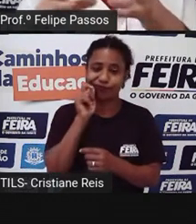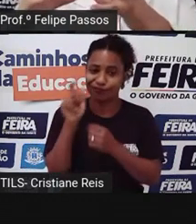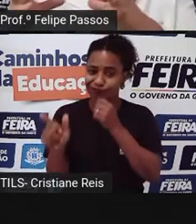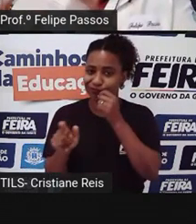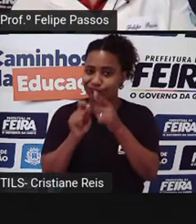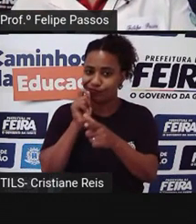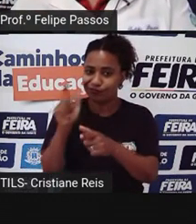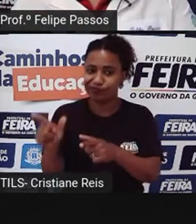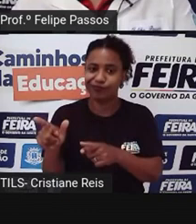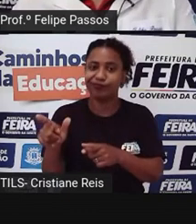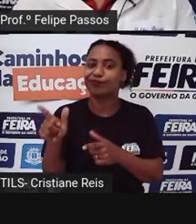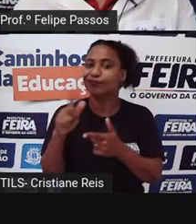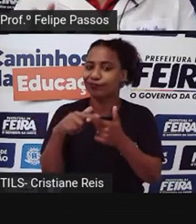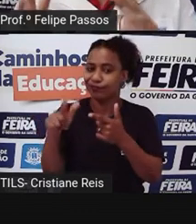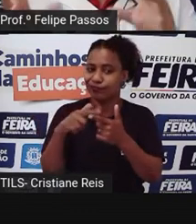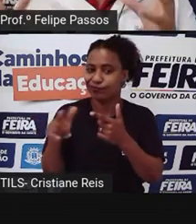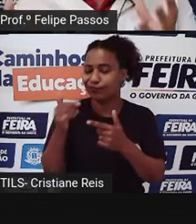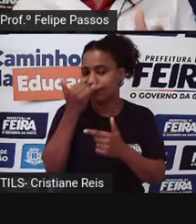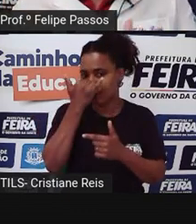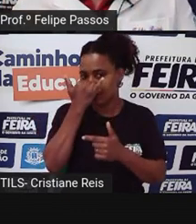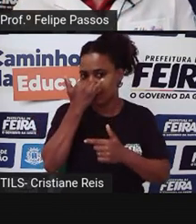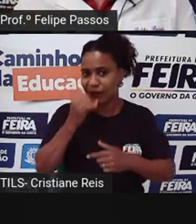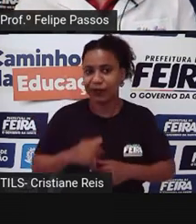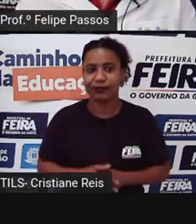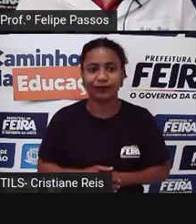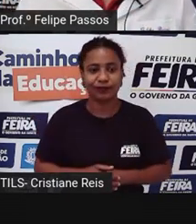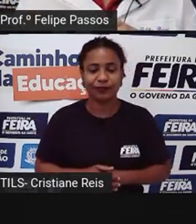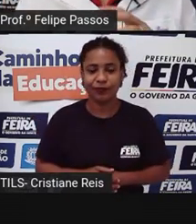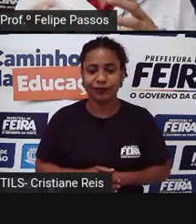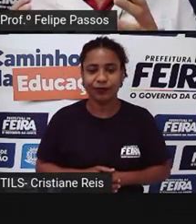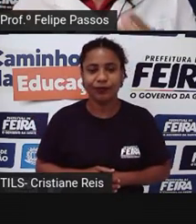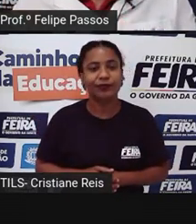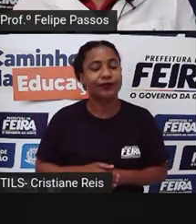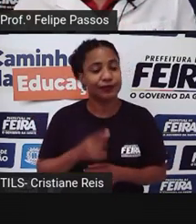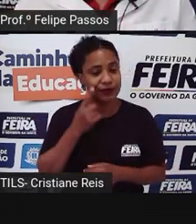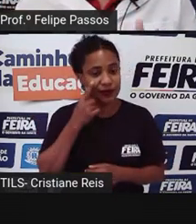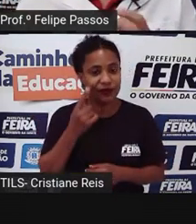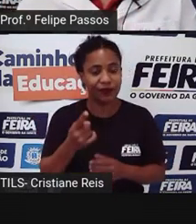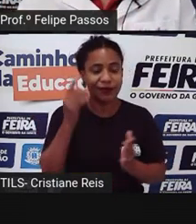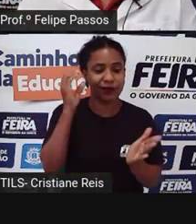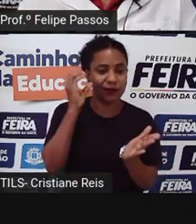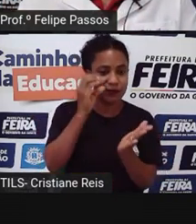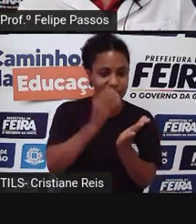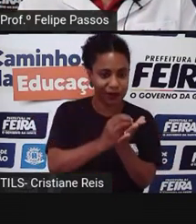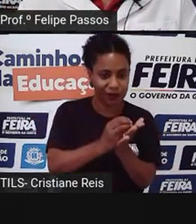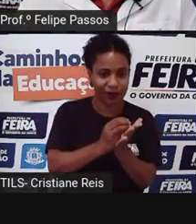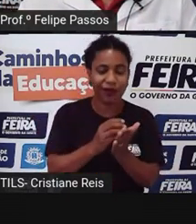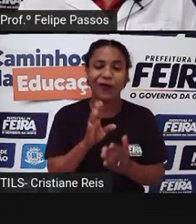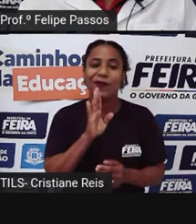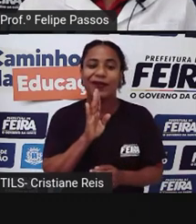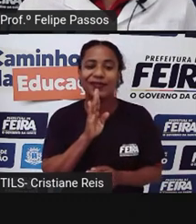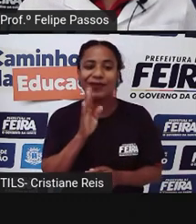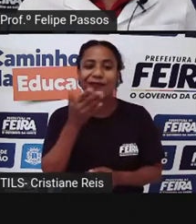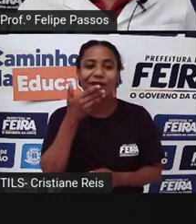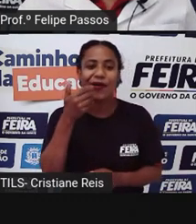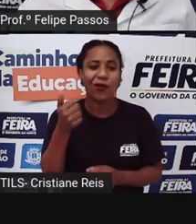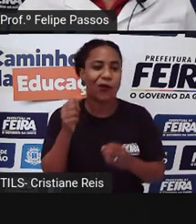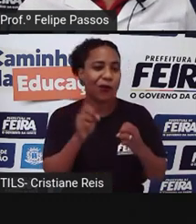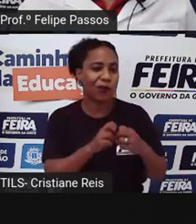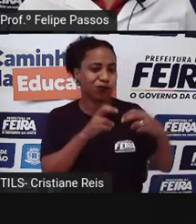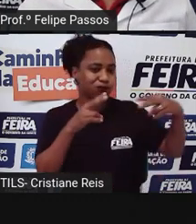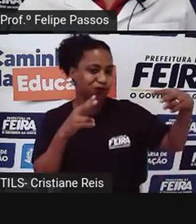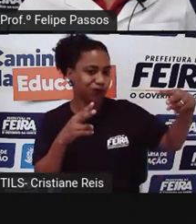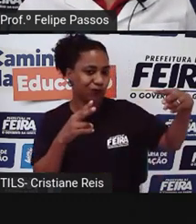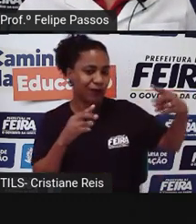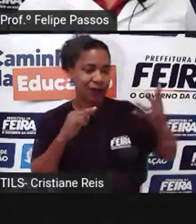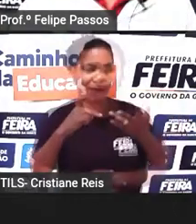imagem, entrando agora no crime cibernético, no crime virtual, vamos conhecer melhor alguns tipos de